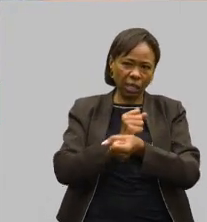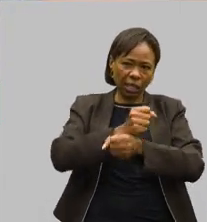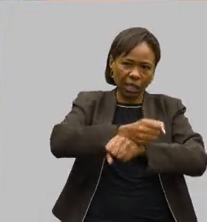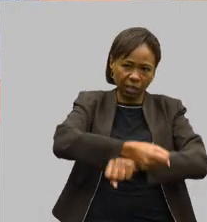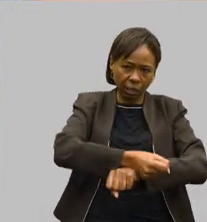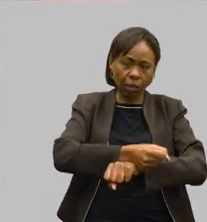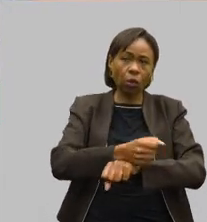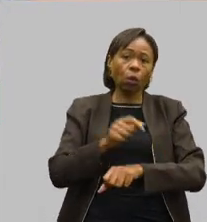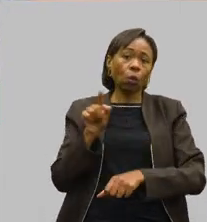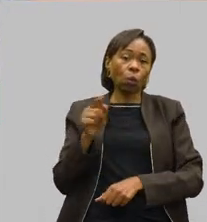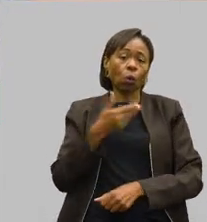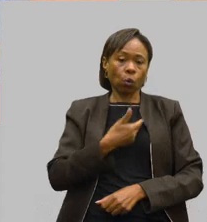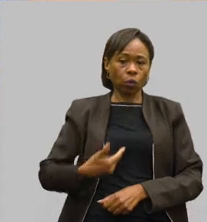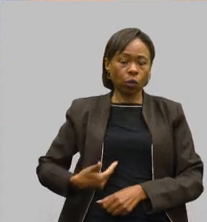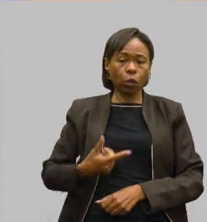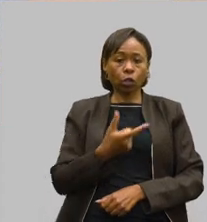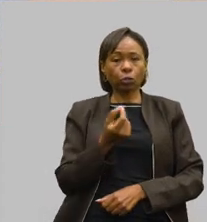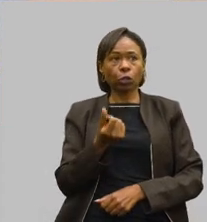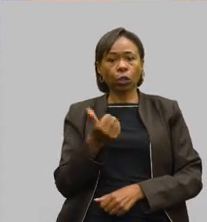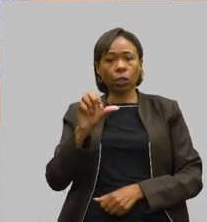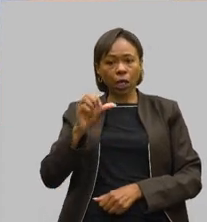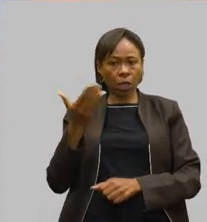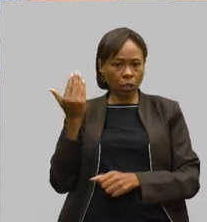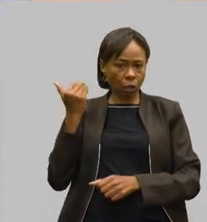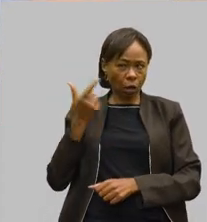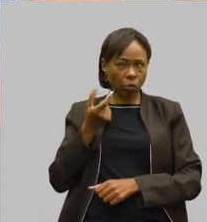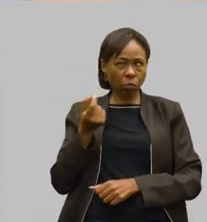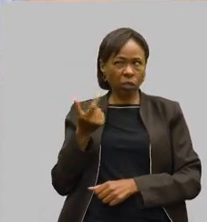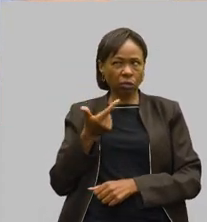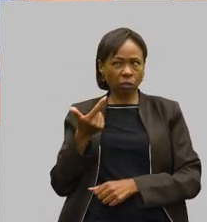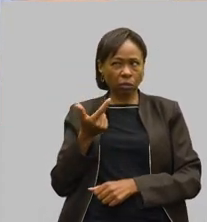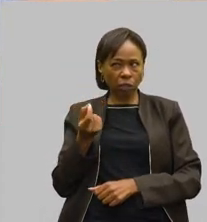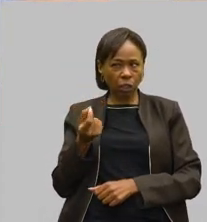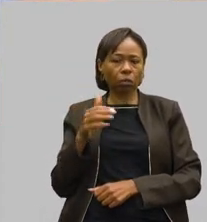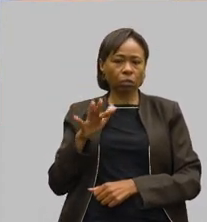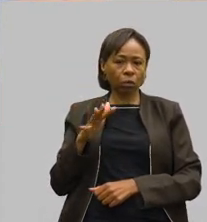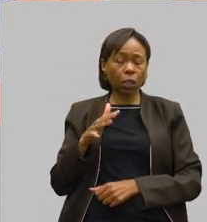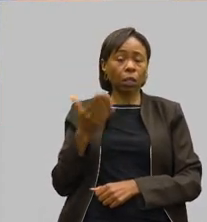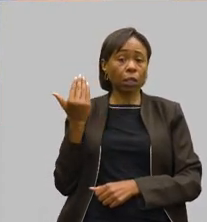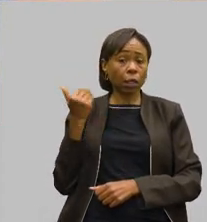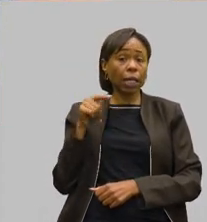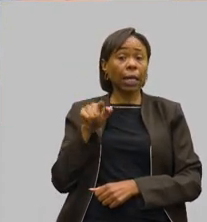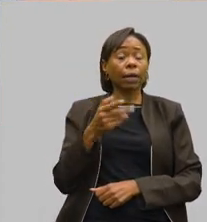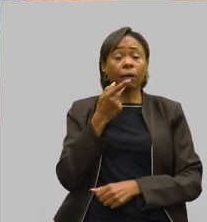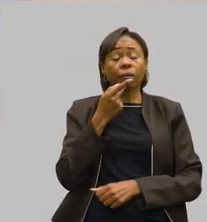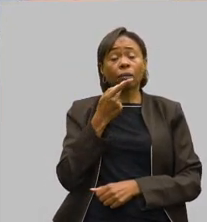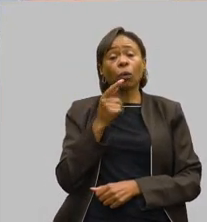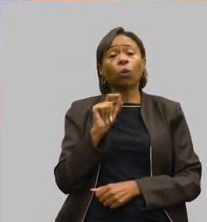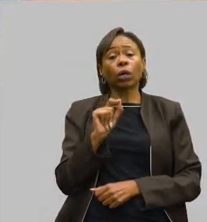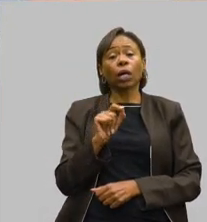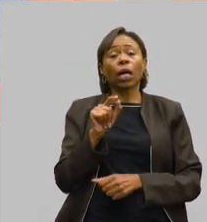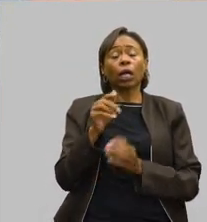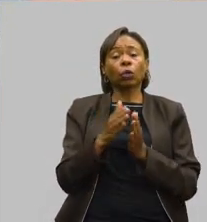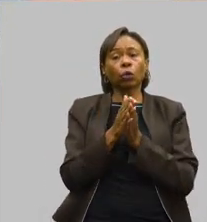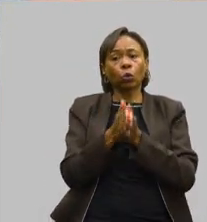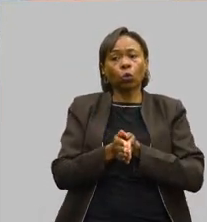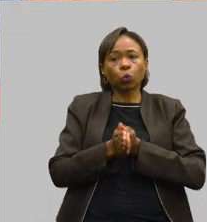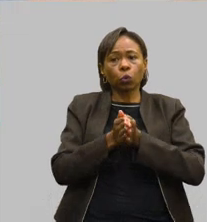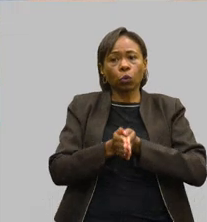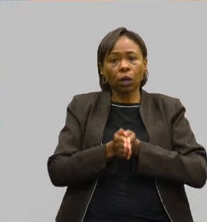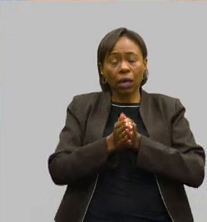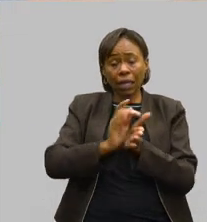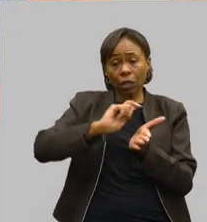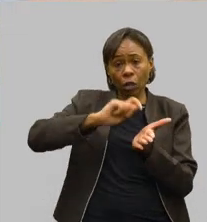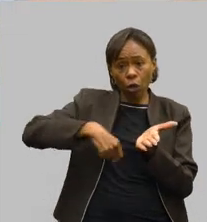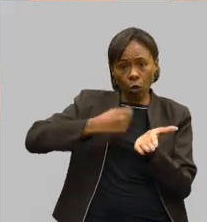em 2019, 2020, se não me engano, ele fez uma fala que no Vale de Equitiuã é possível contratar uma